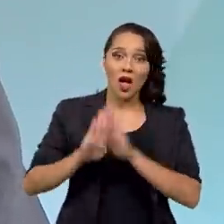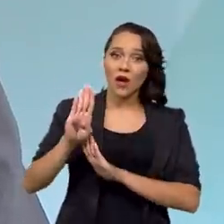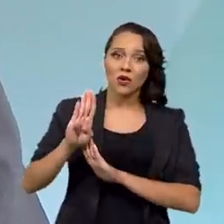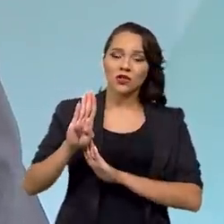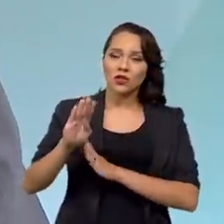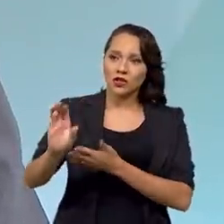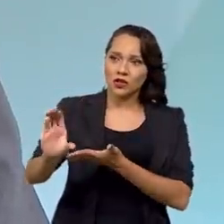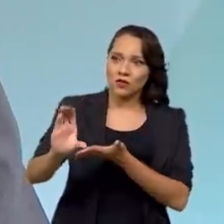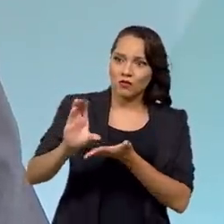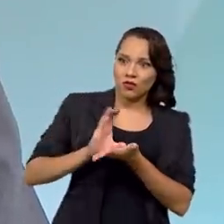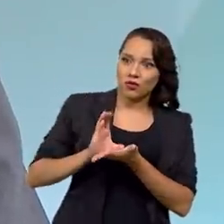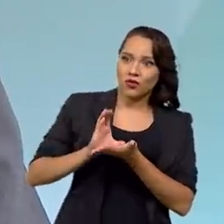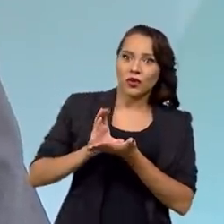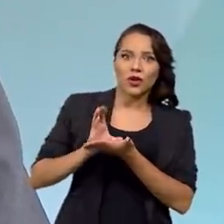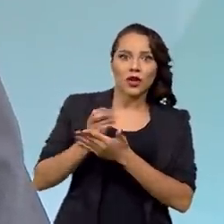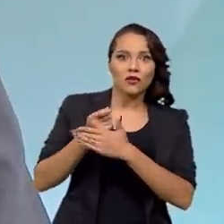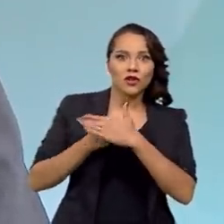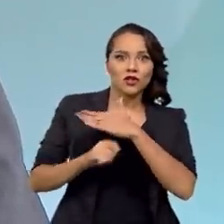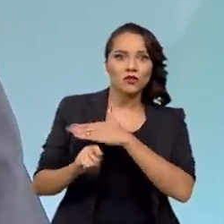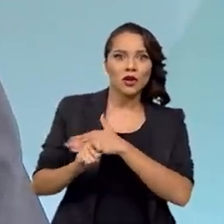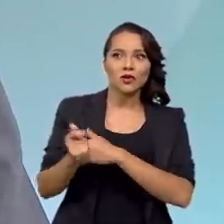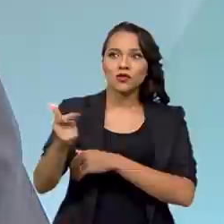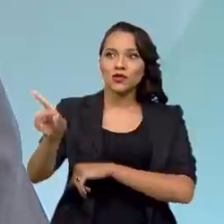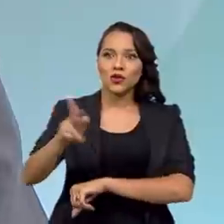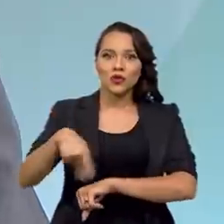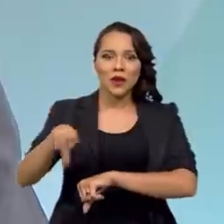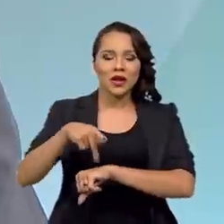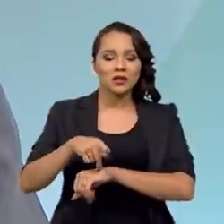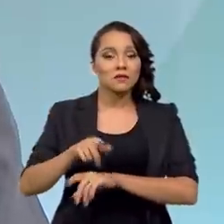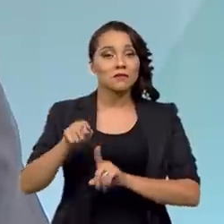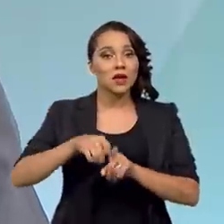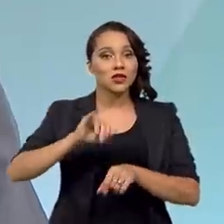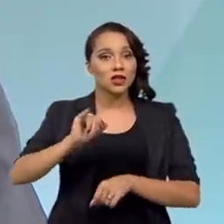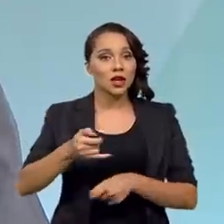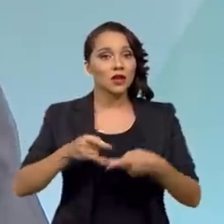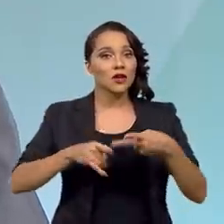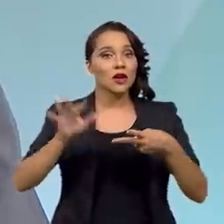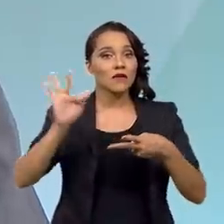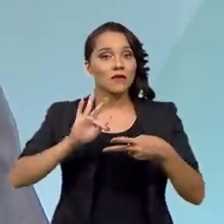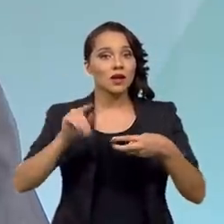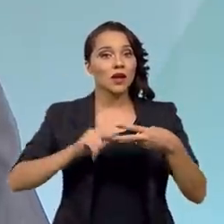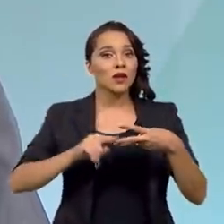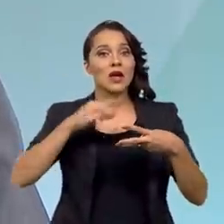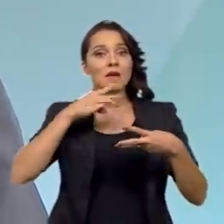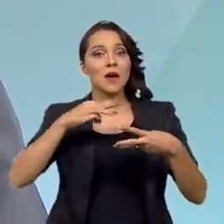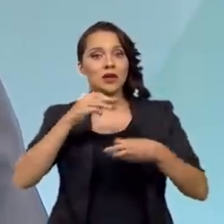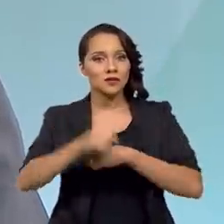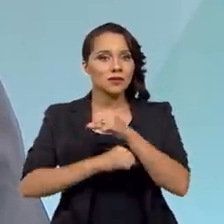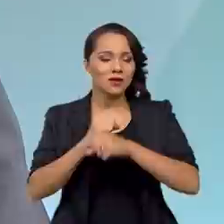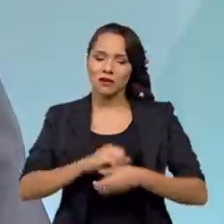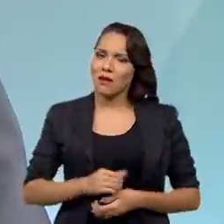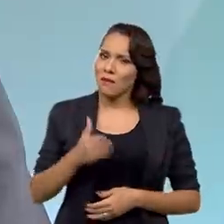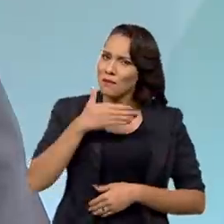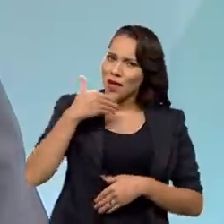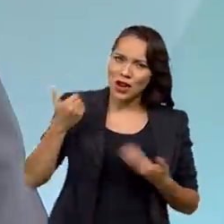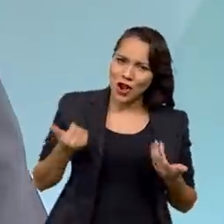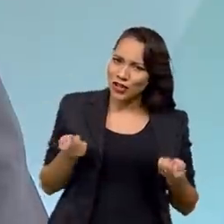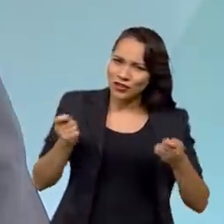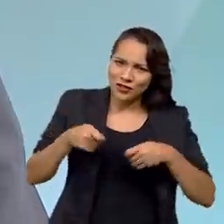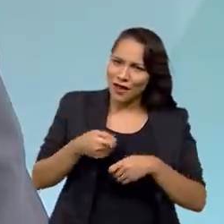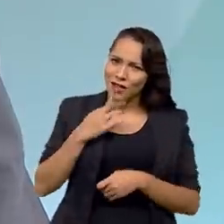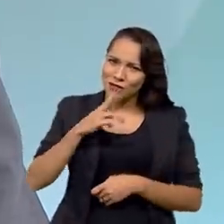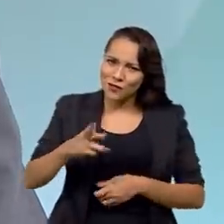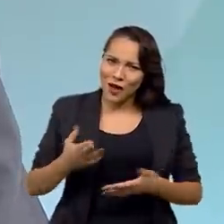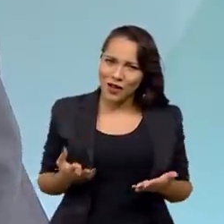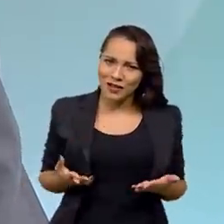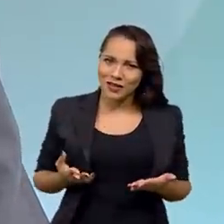no recebimento de investimento estrangeiro em janeiro, fevereiro e março desse ano. É a melhor maneira. Então, assim, como é